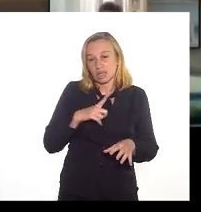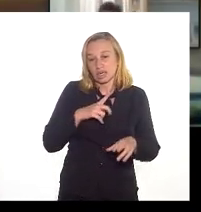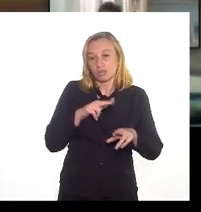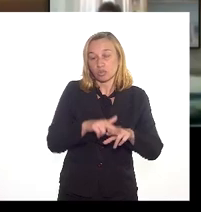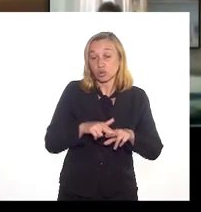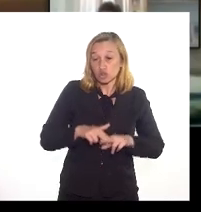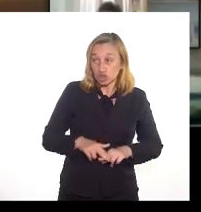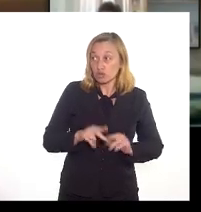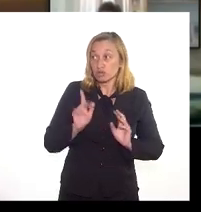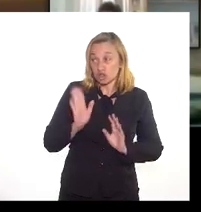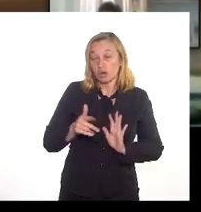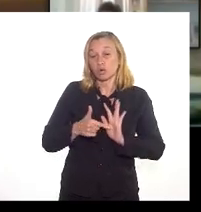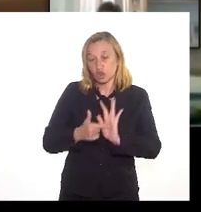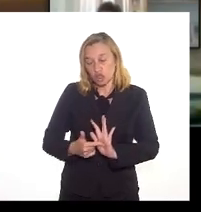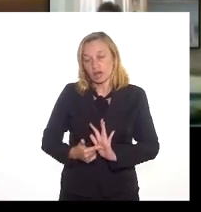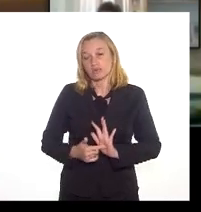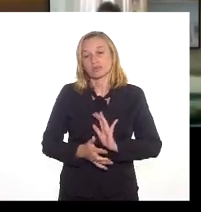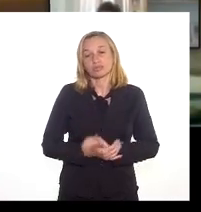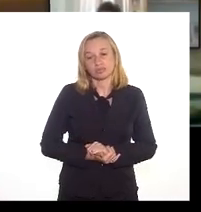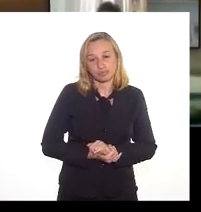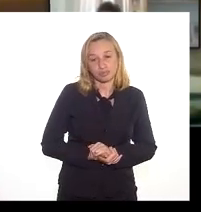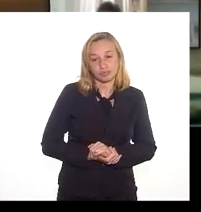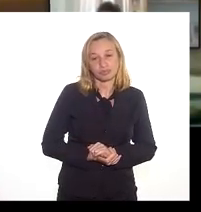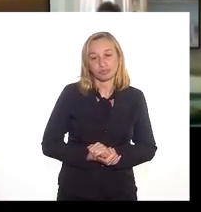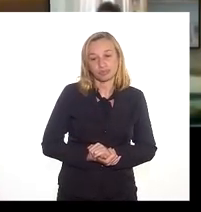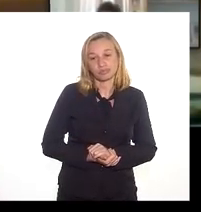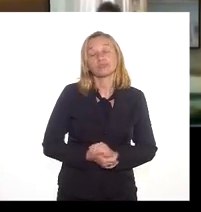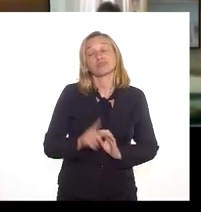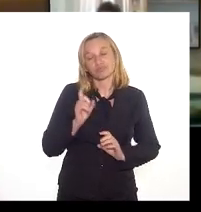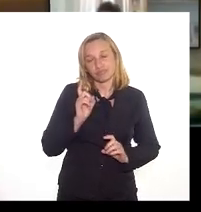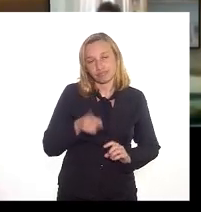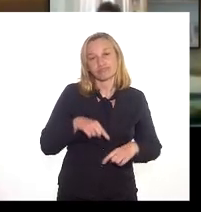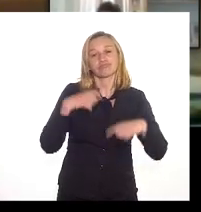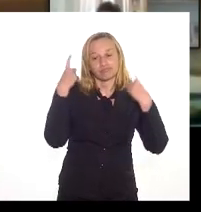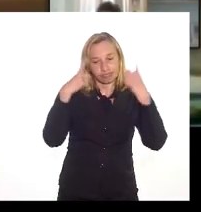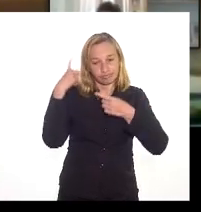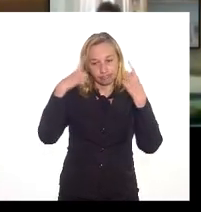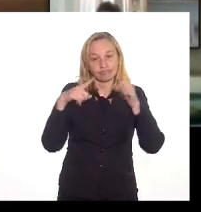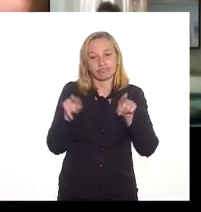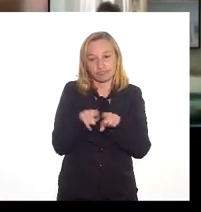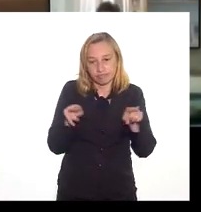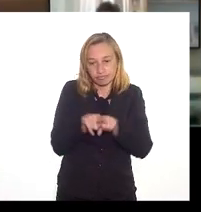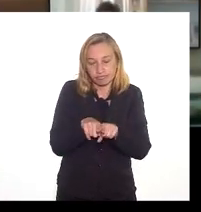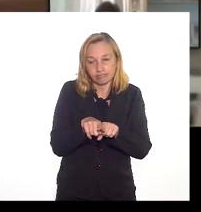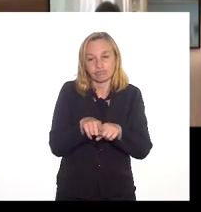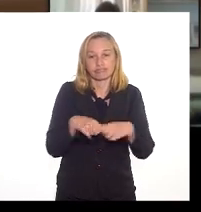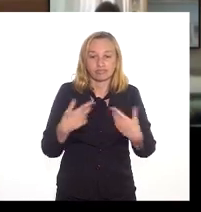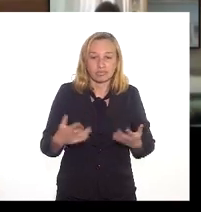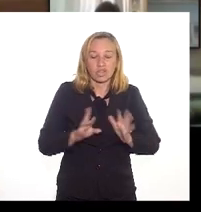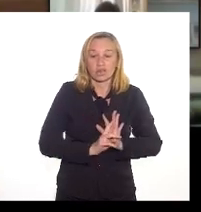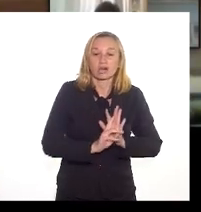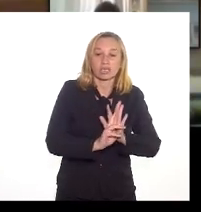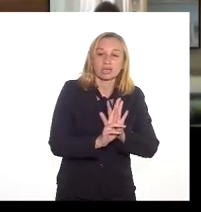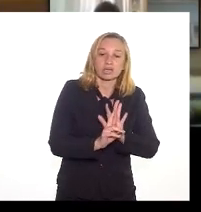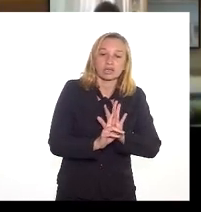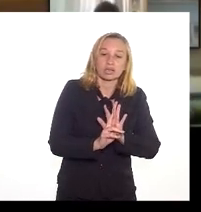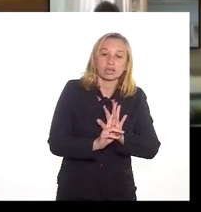criação de fatos consumados na região também é uma preocupação porque representaria